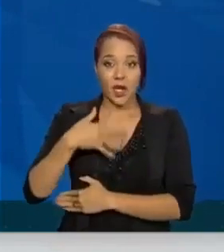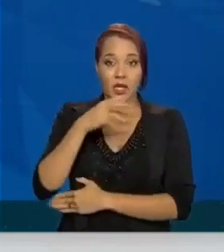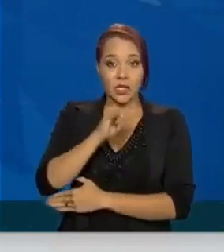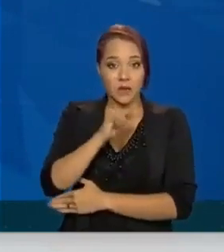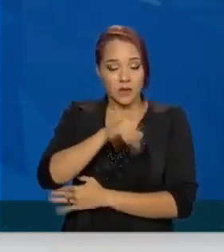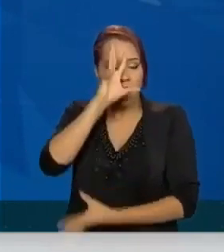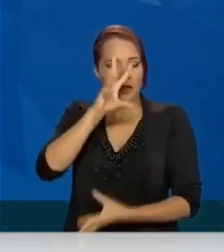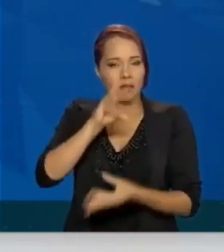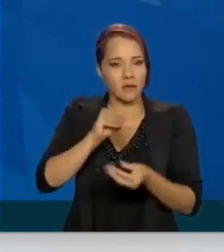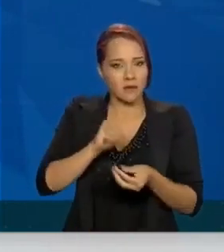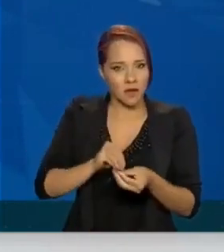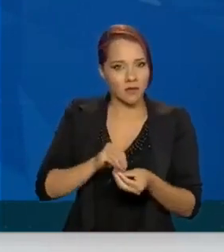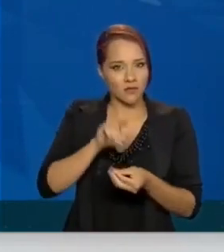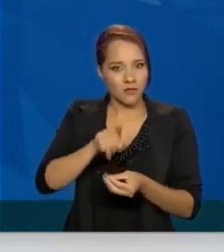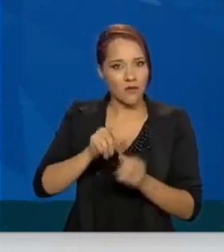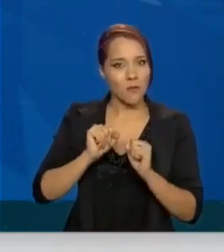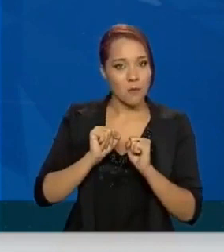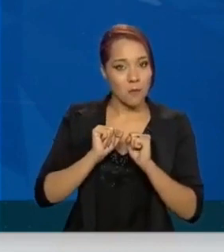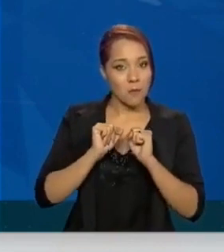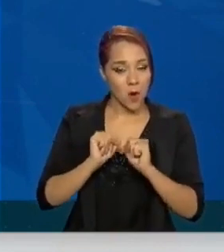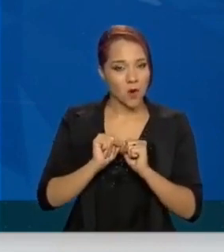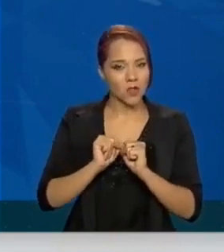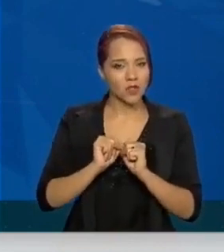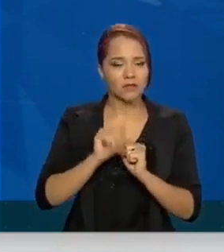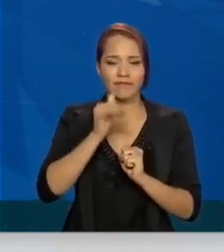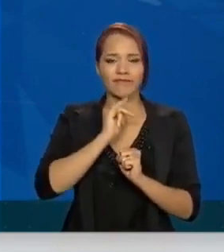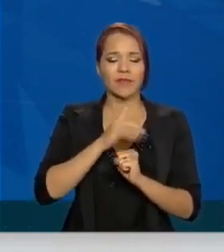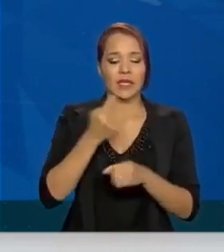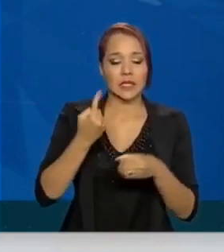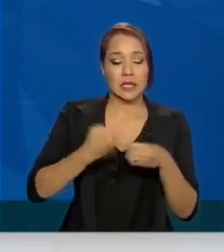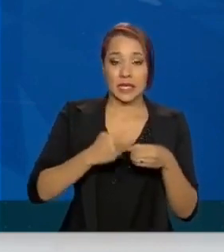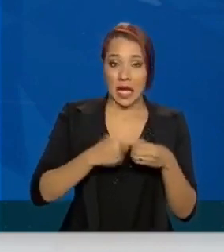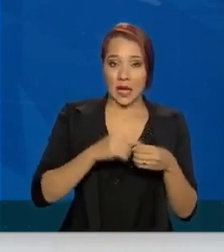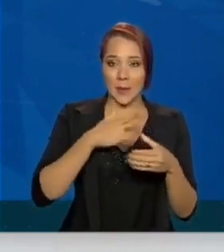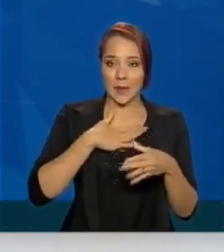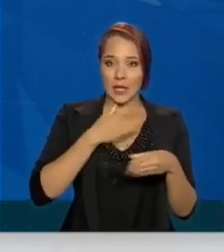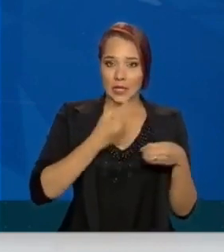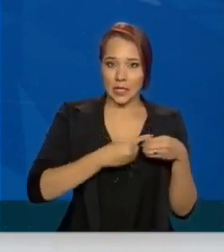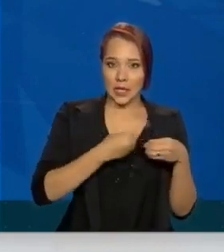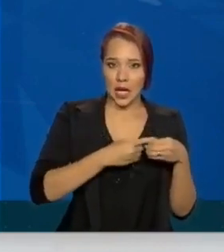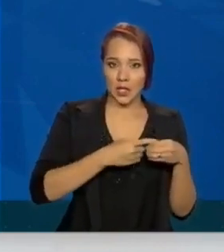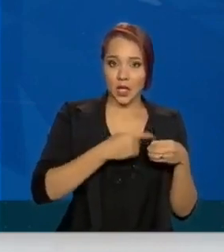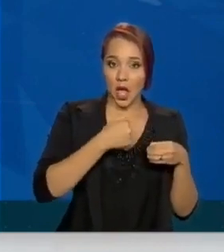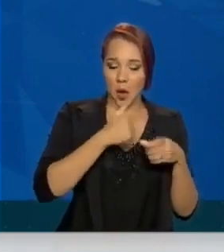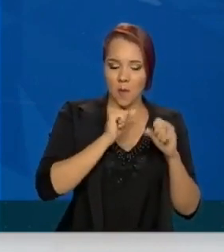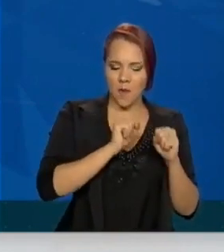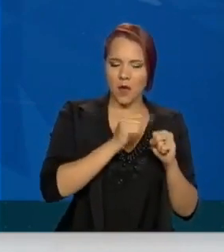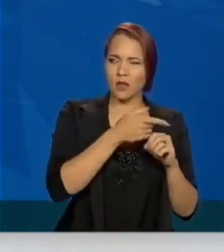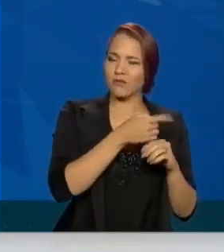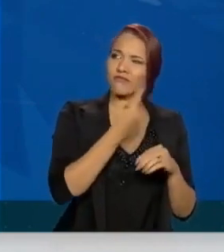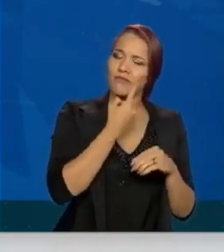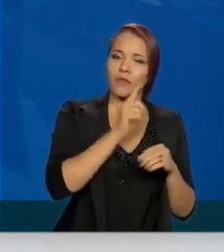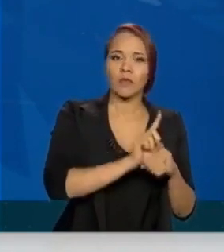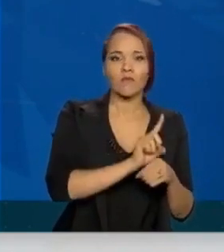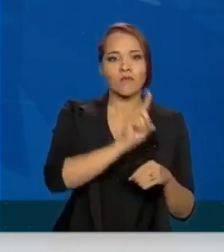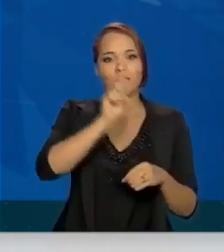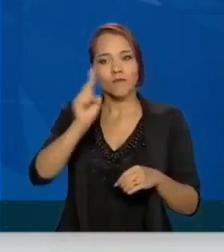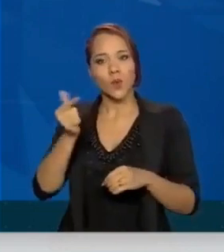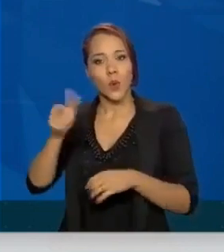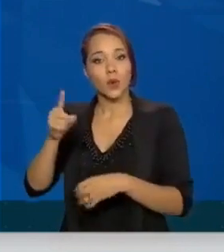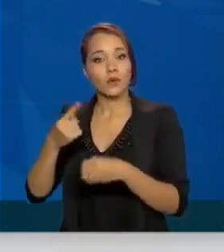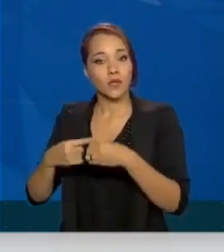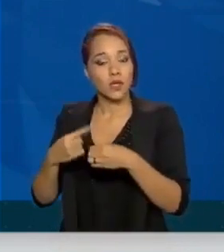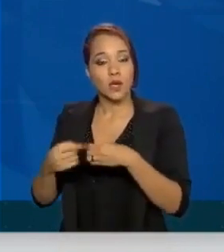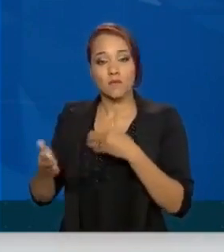entende que você pode sair da sua cidade para ir atender em outra cidade a qualquer